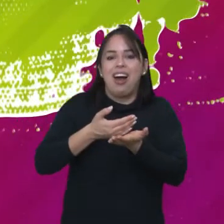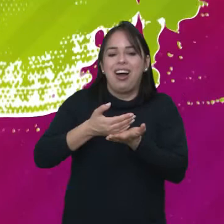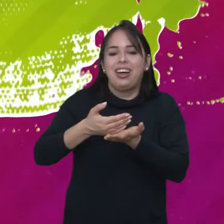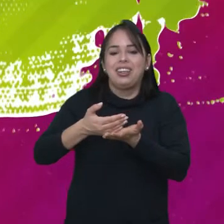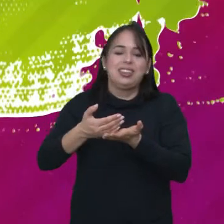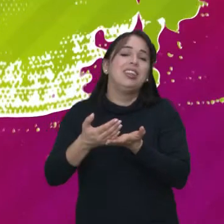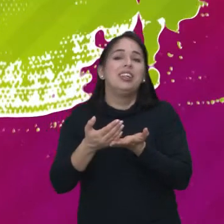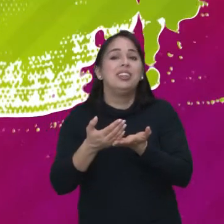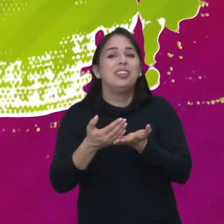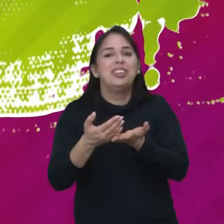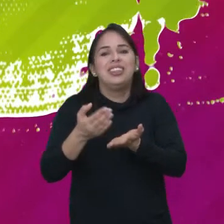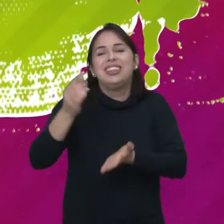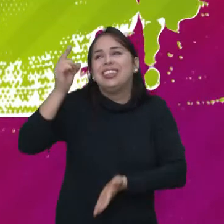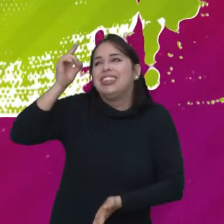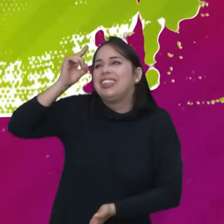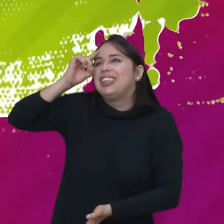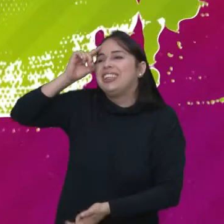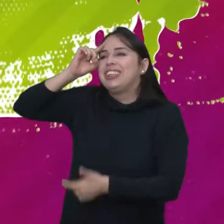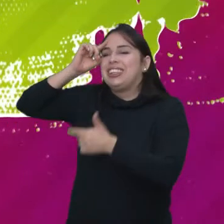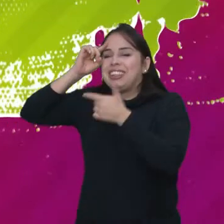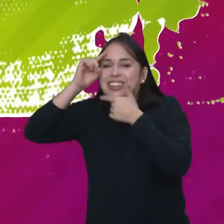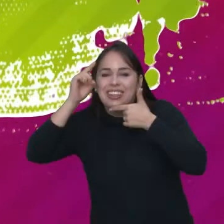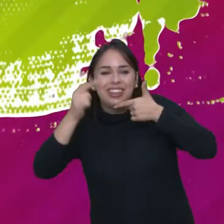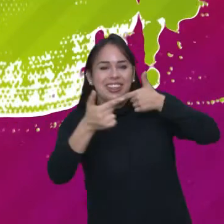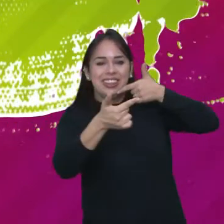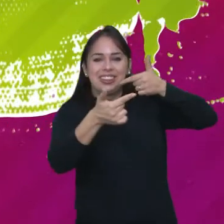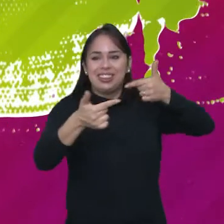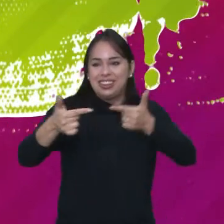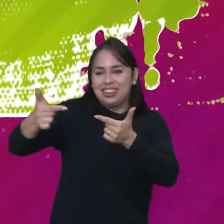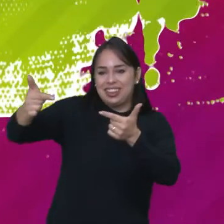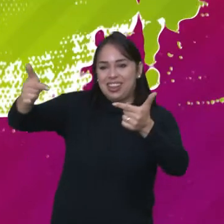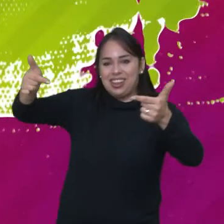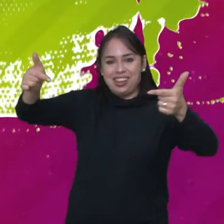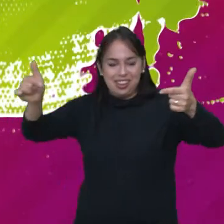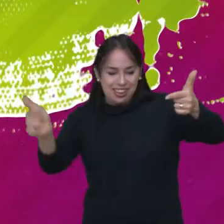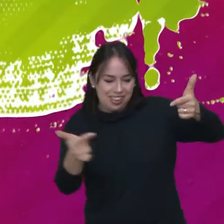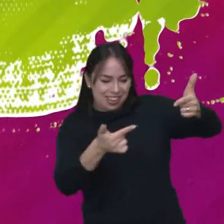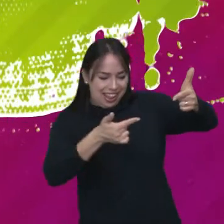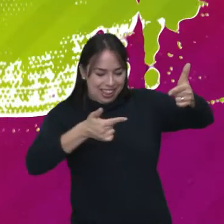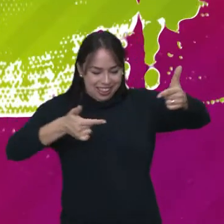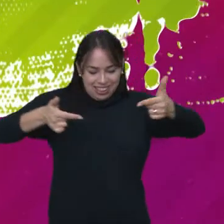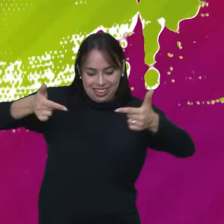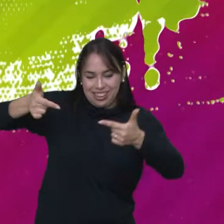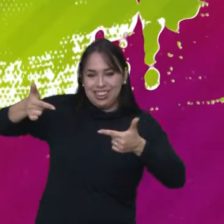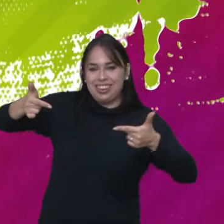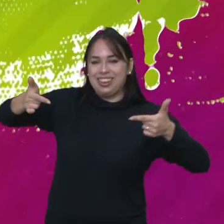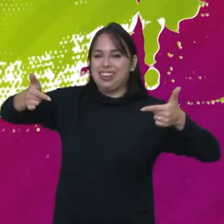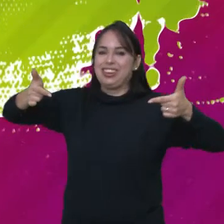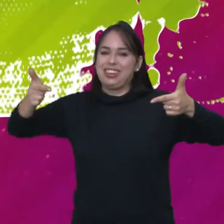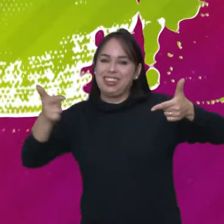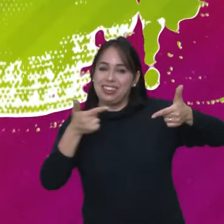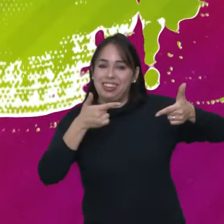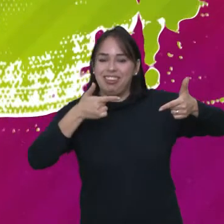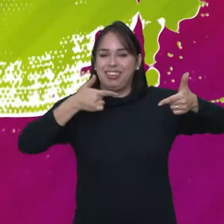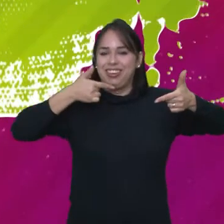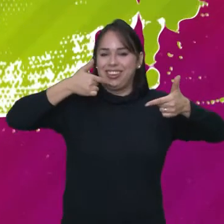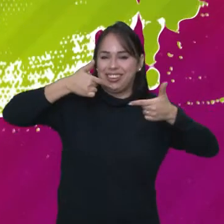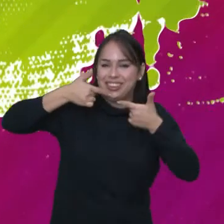novos dias As alegrias Serão de todos É só viver